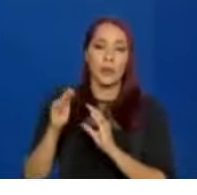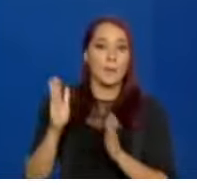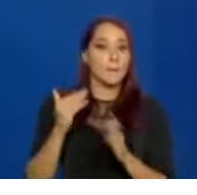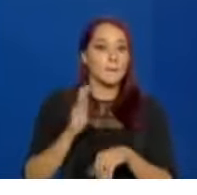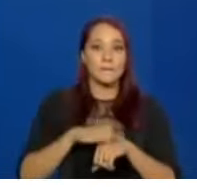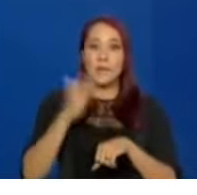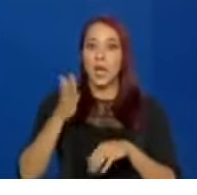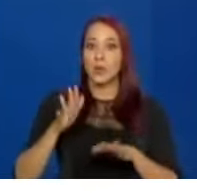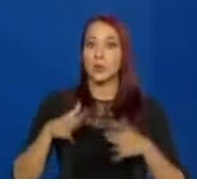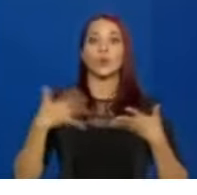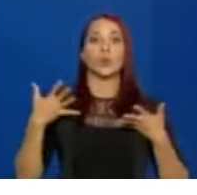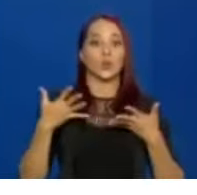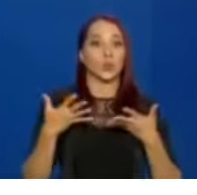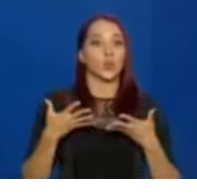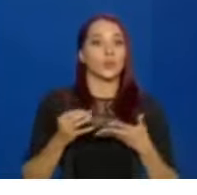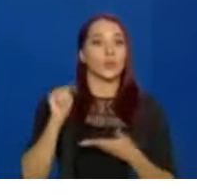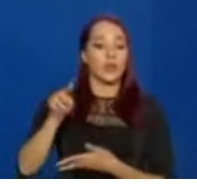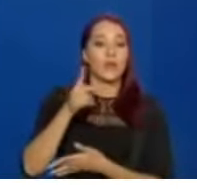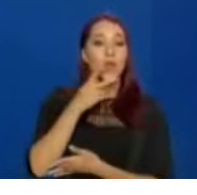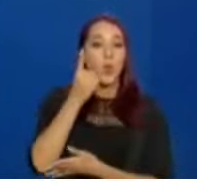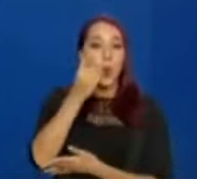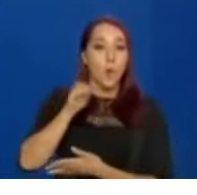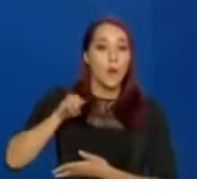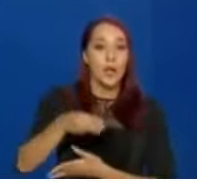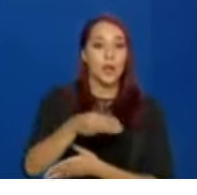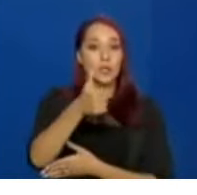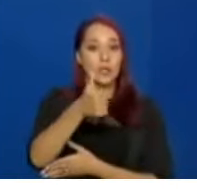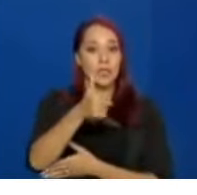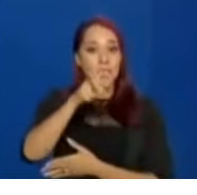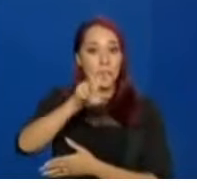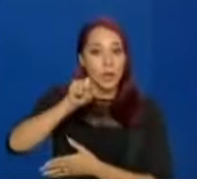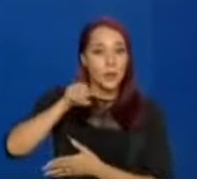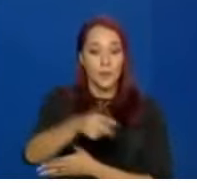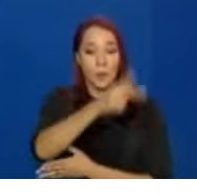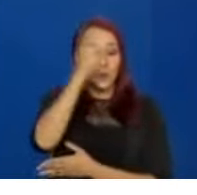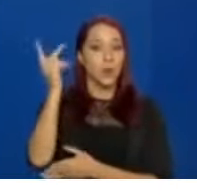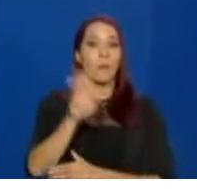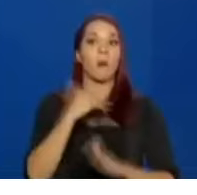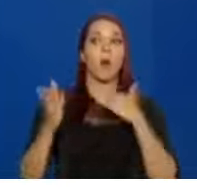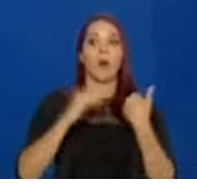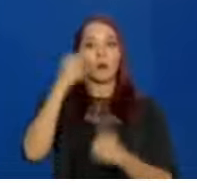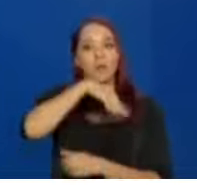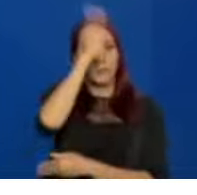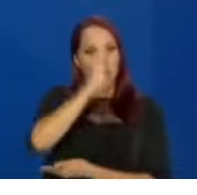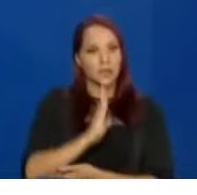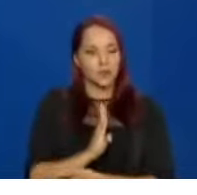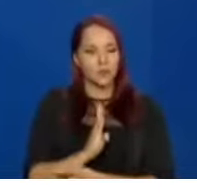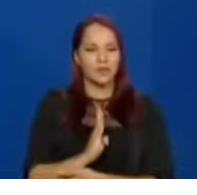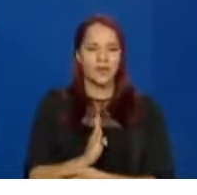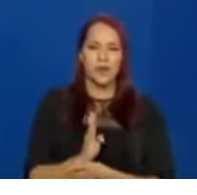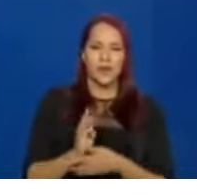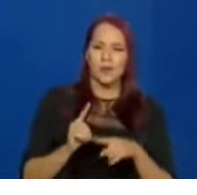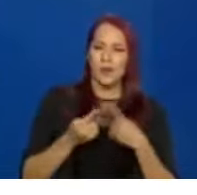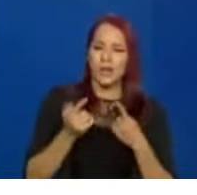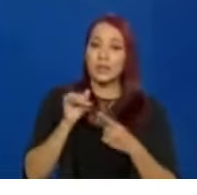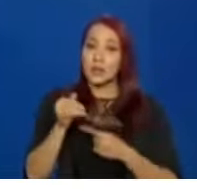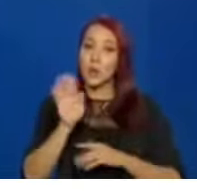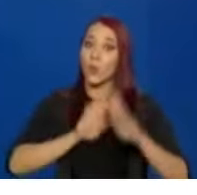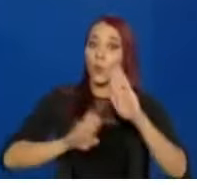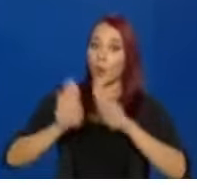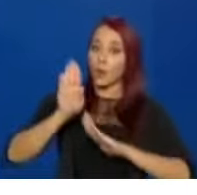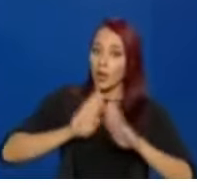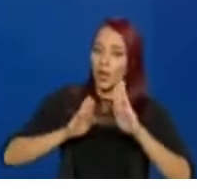assustou, que é o do Imperial College, em que eles falavam que 1 milhão e 150 mil pessoas morreriam no Brasil, mas com algum tipo de cuidado